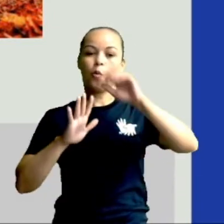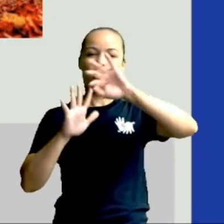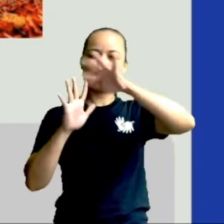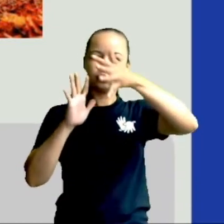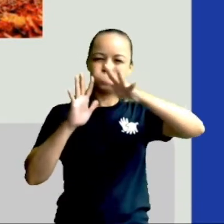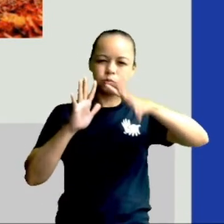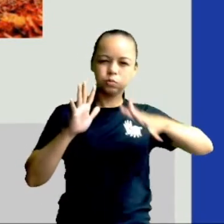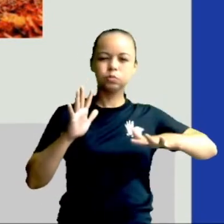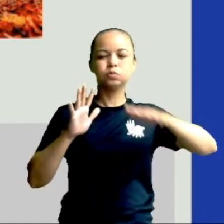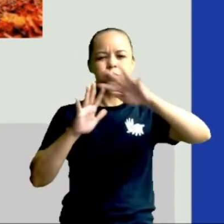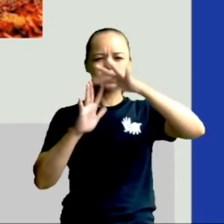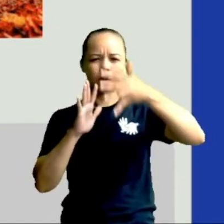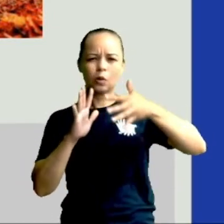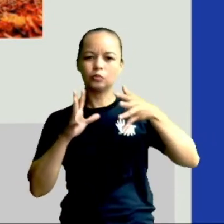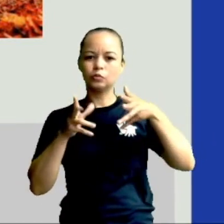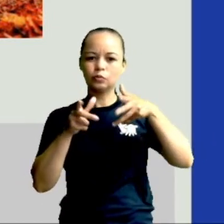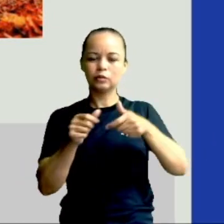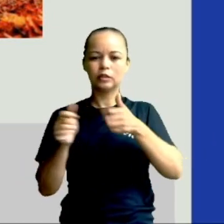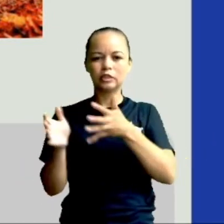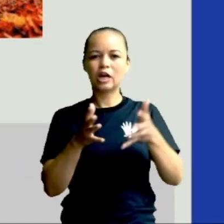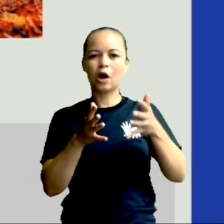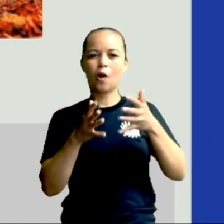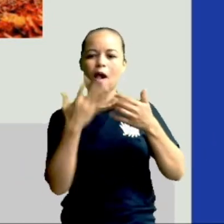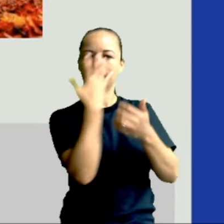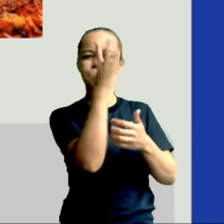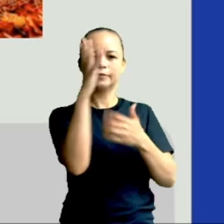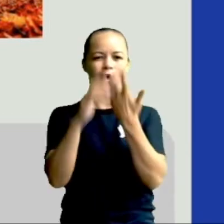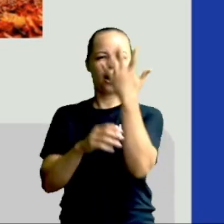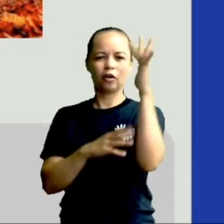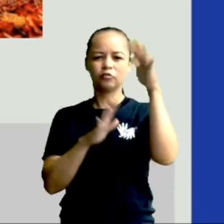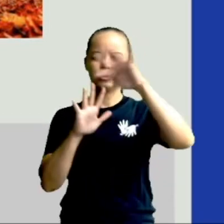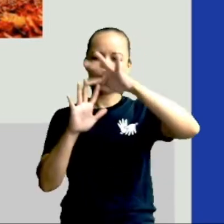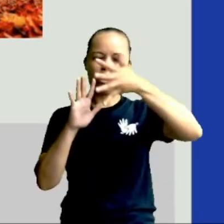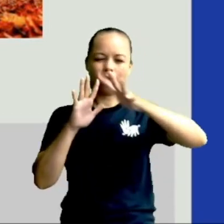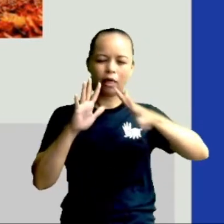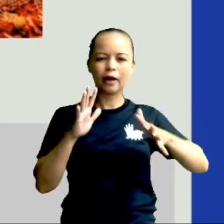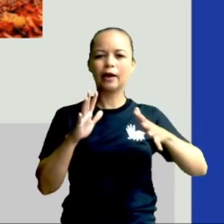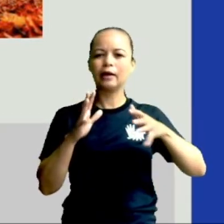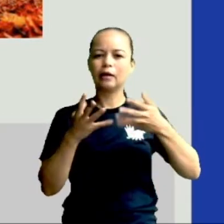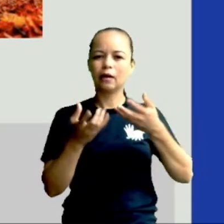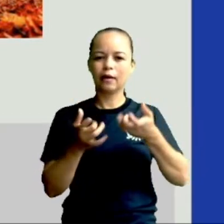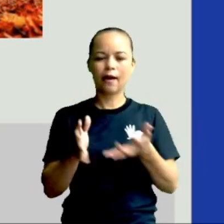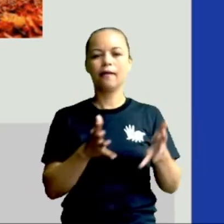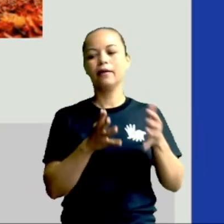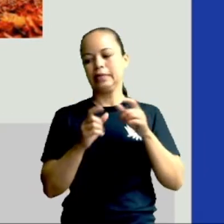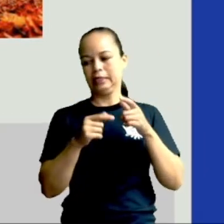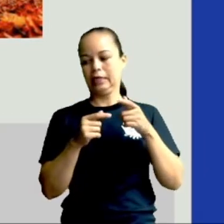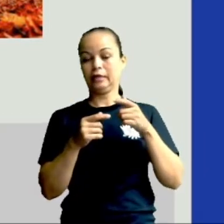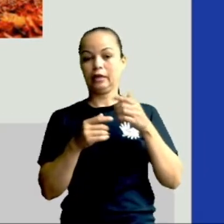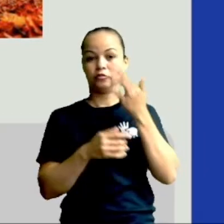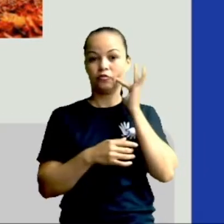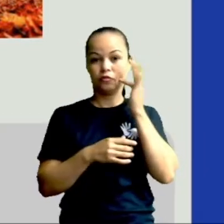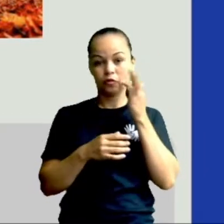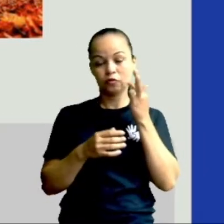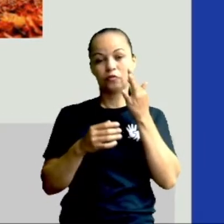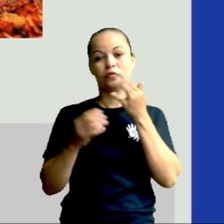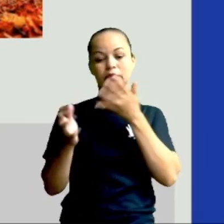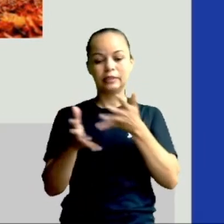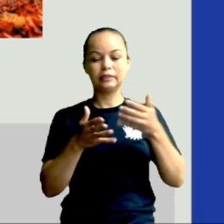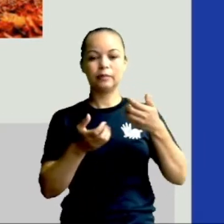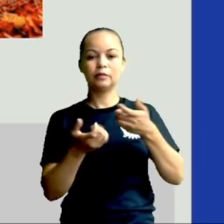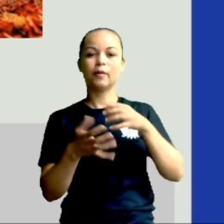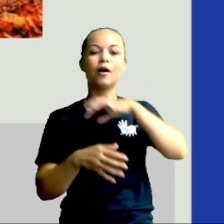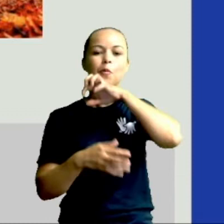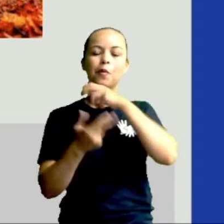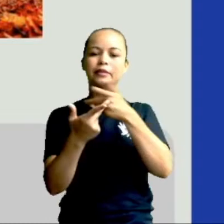várias folhas das árvores caem e muitas flores se transformam em frutos, servindo de alimento para os animais da